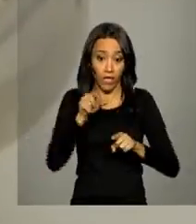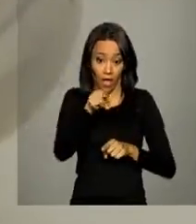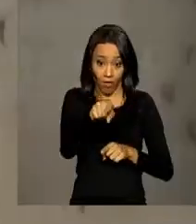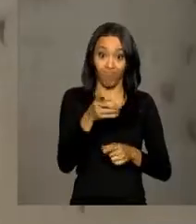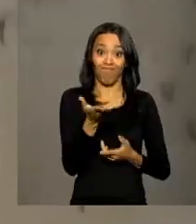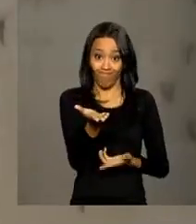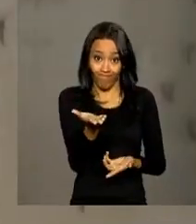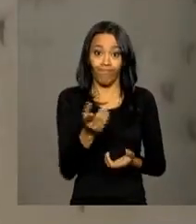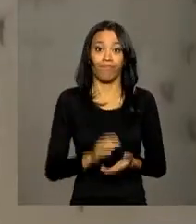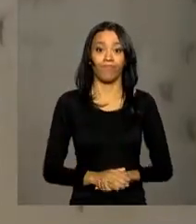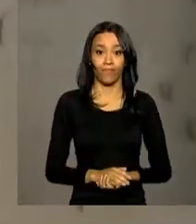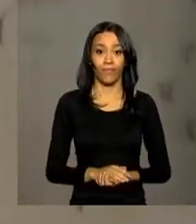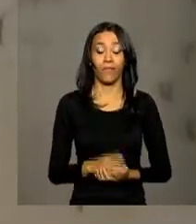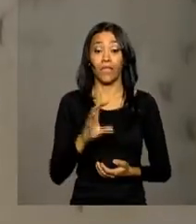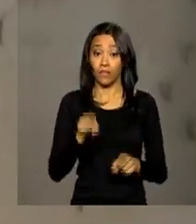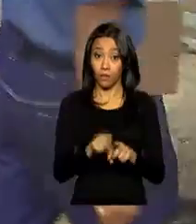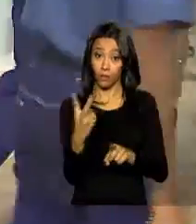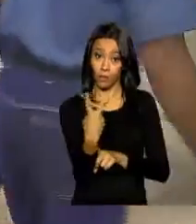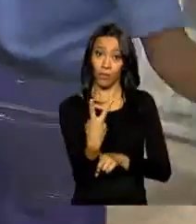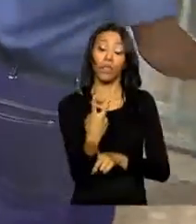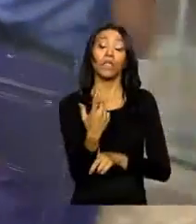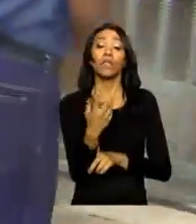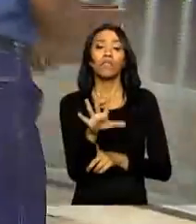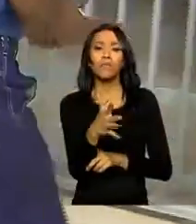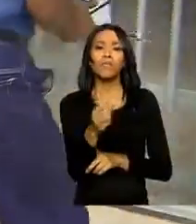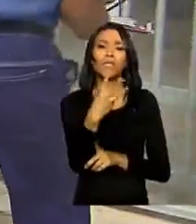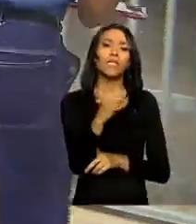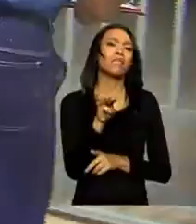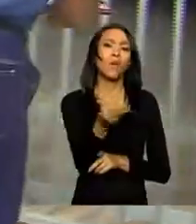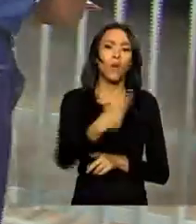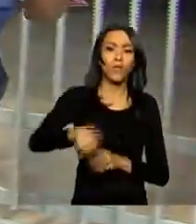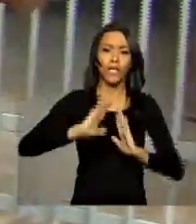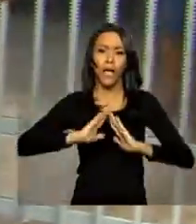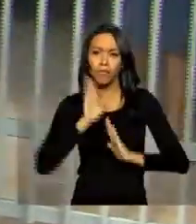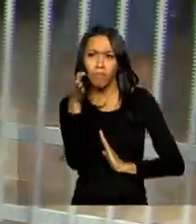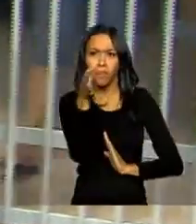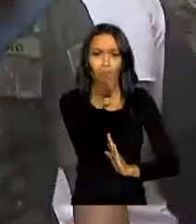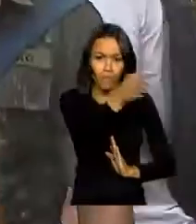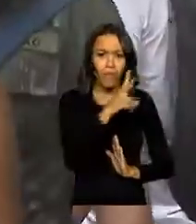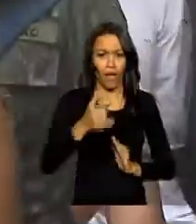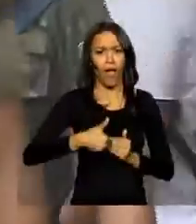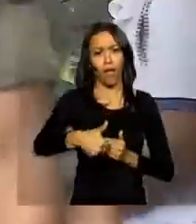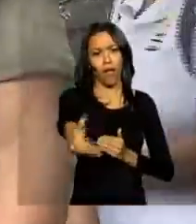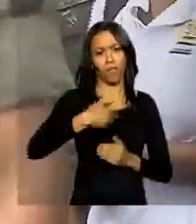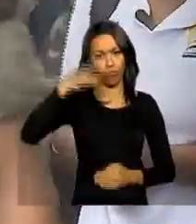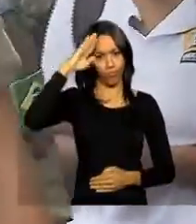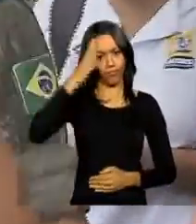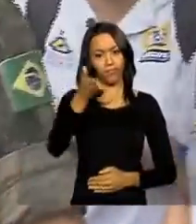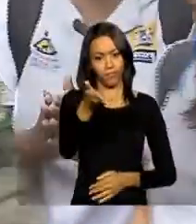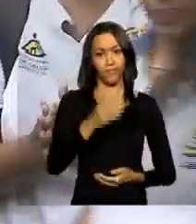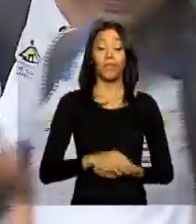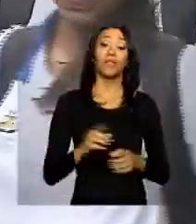transmissor da dengue, chikungunya e zika. Cerca de 3 milhões de imóveis devem ser visitados pelos militares.